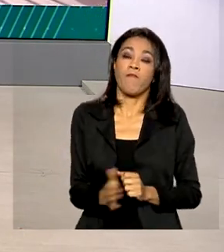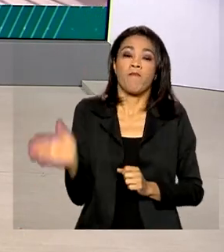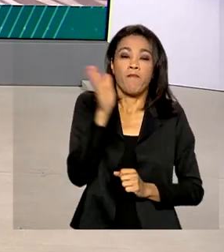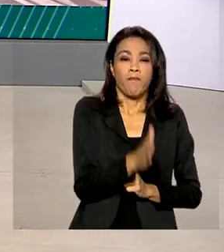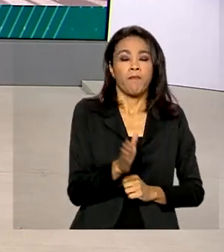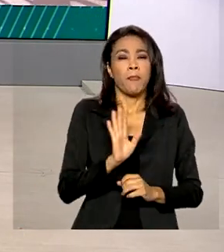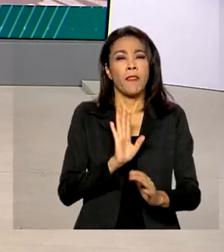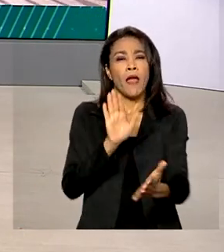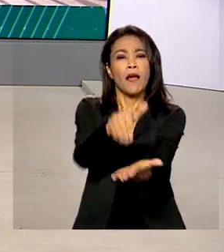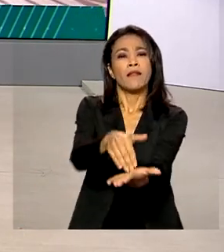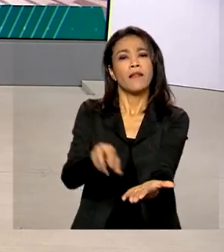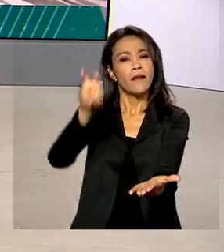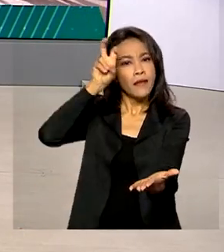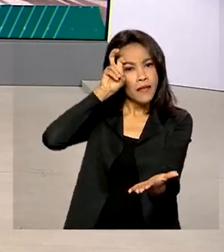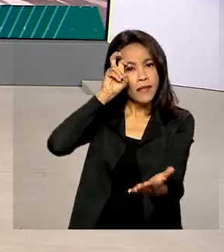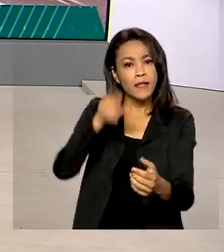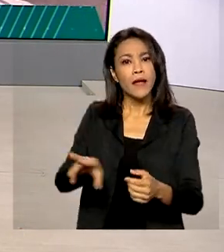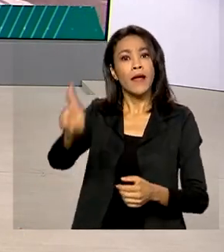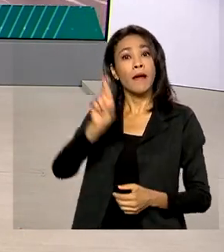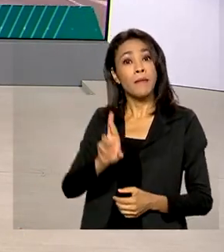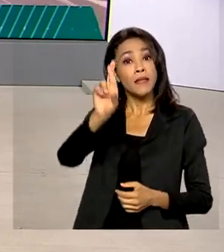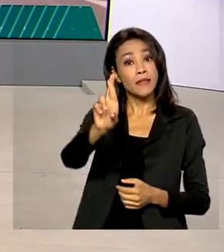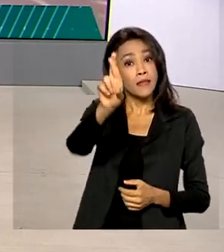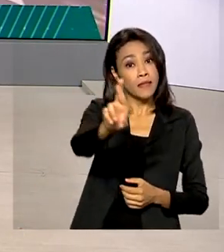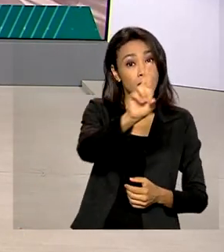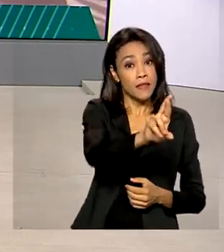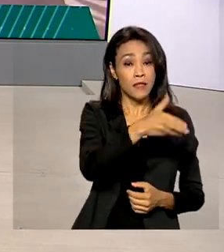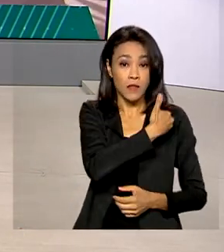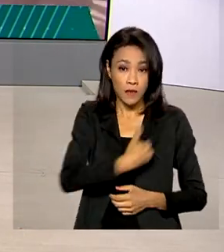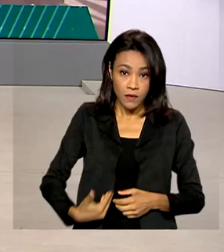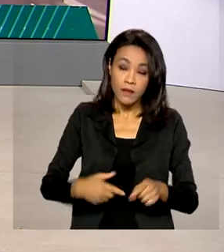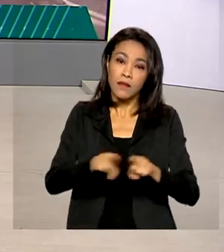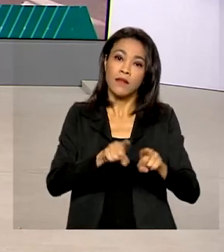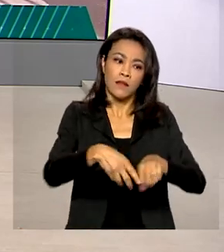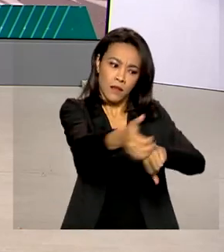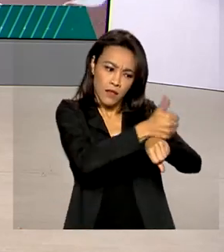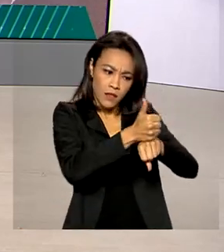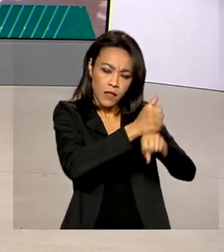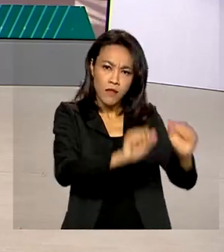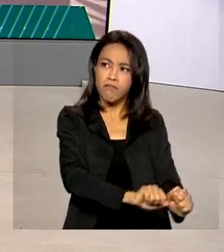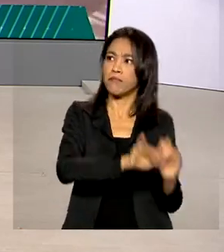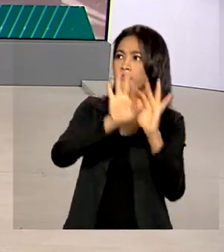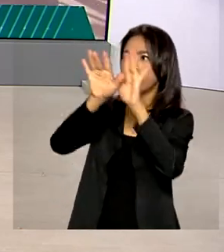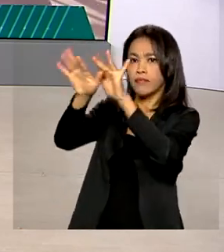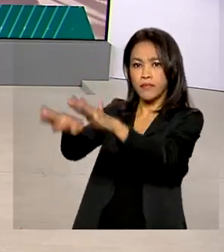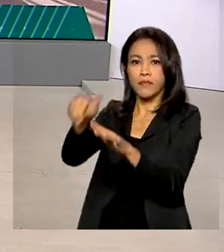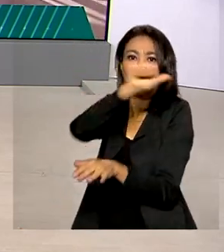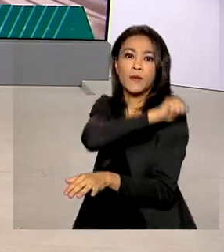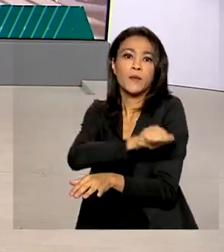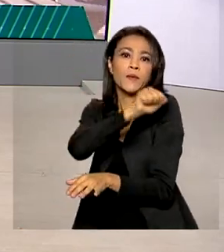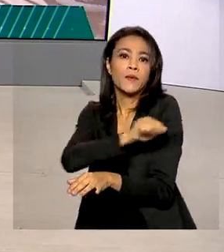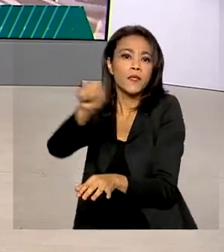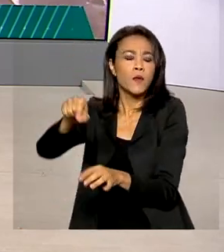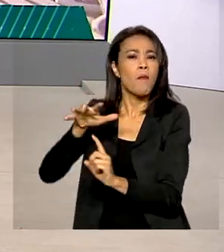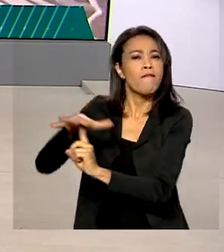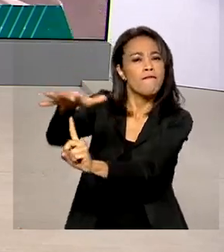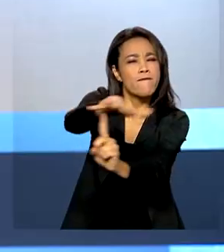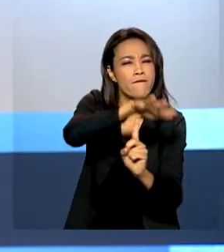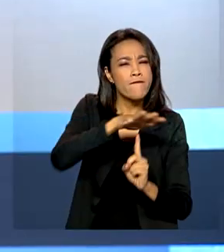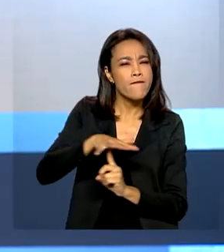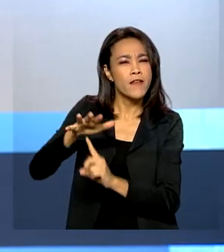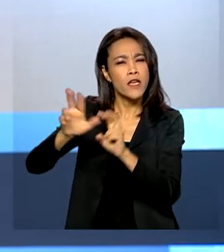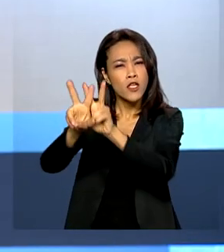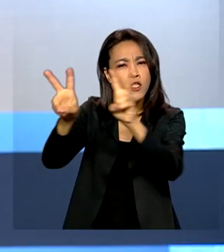representantes do governo e especialistas participam no Rio de Janeiro de uma das maiores feiras de energia da América Latina.